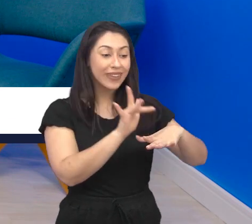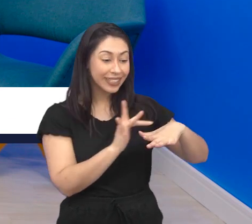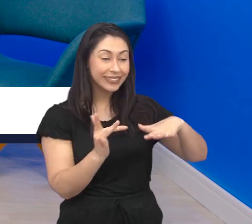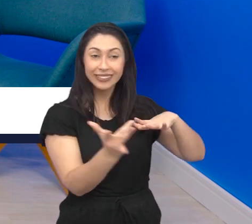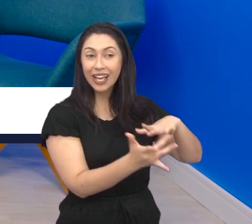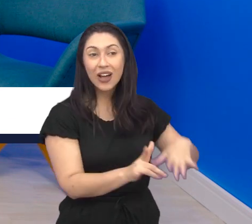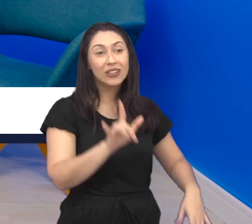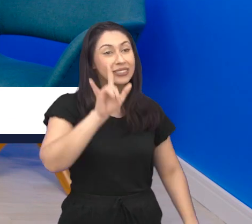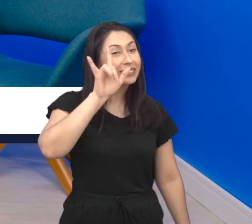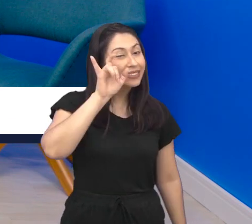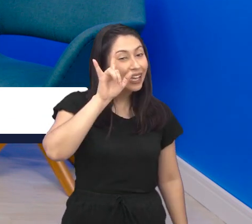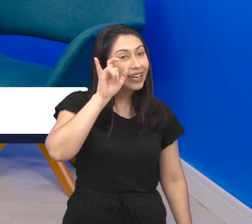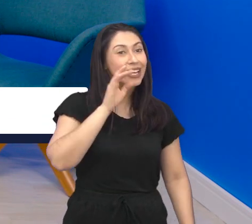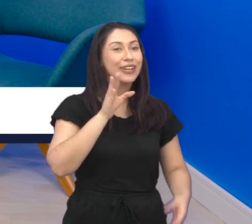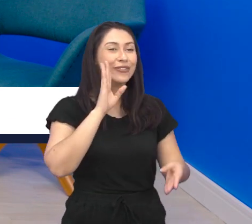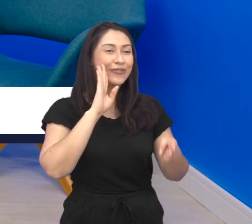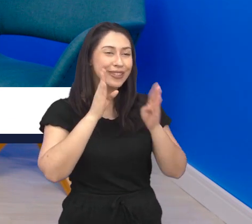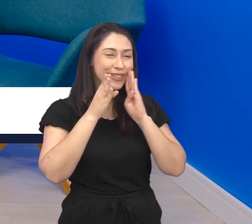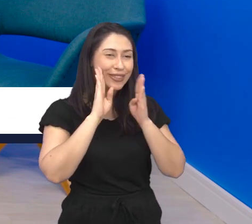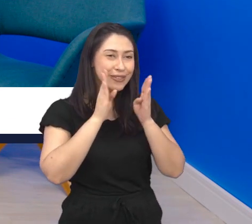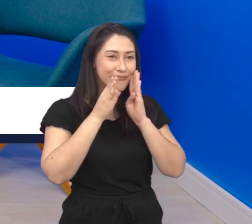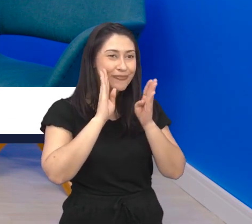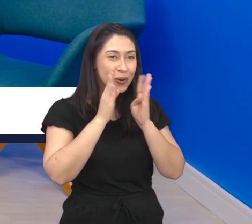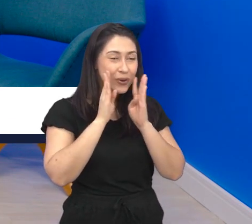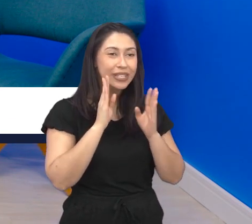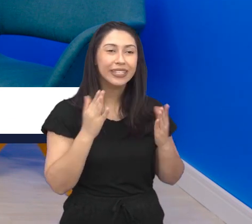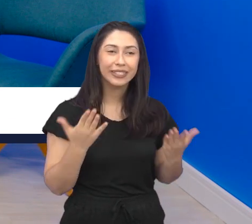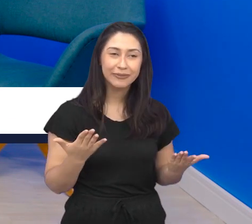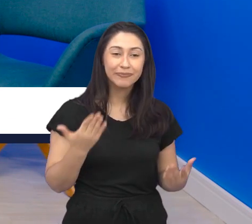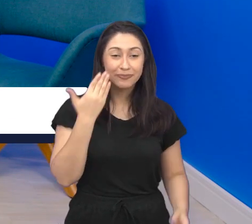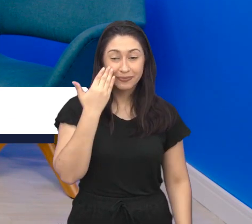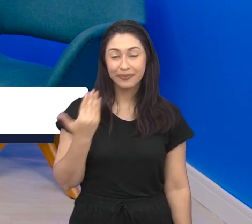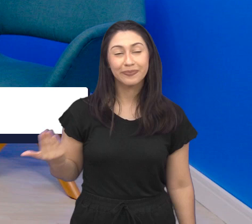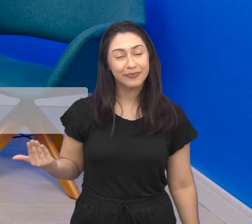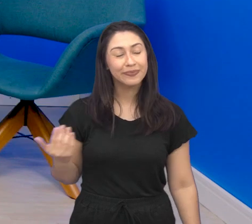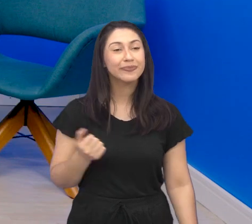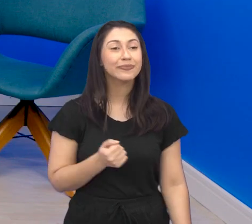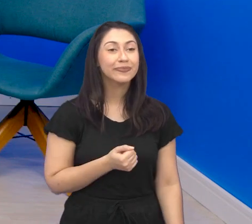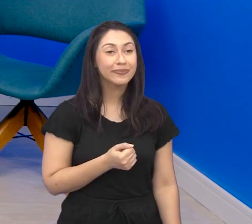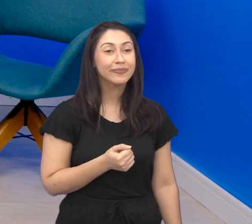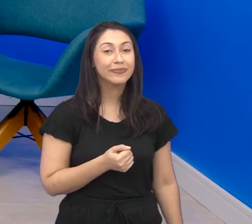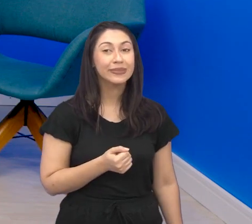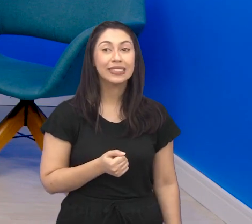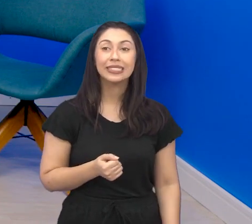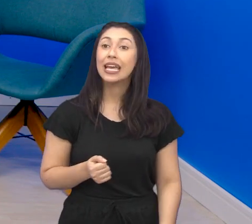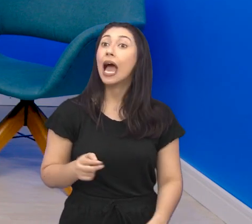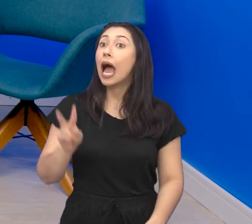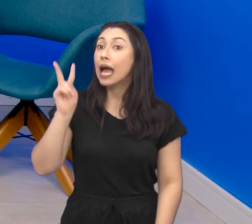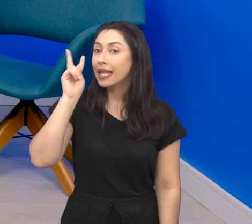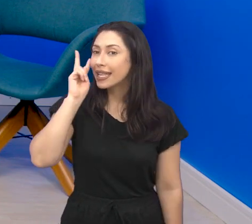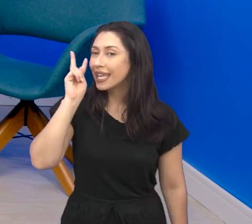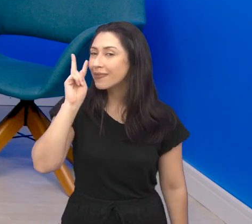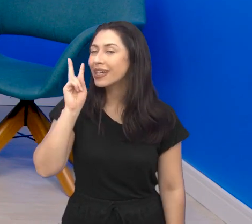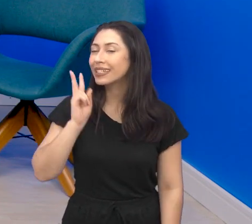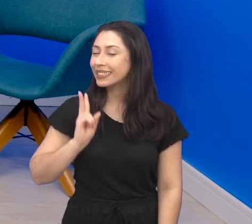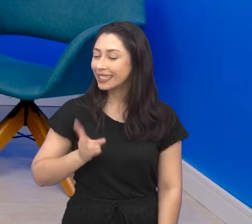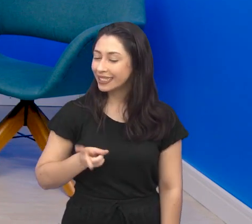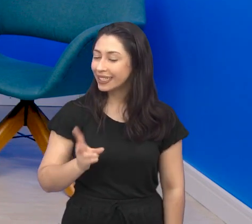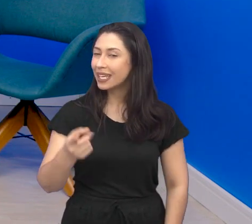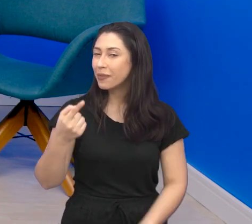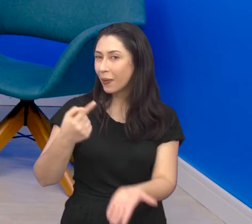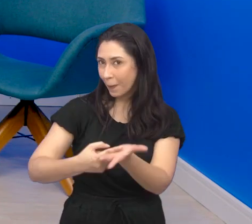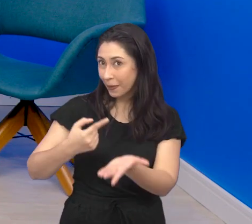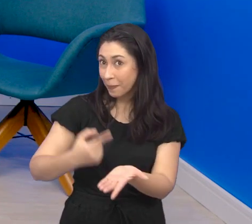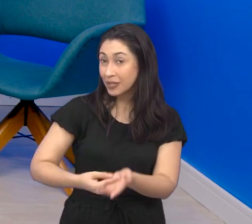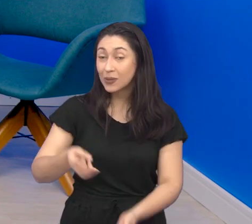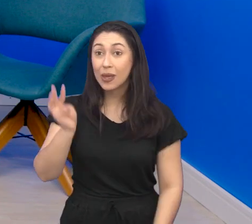acompanhe também pelas redes sociais, arroba tvcâmarasjc, tanto no Instagram quanto também no Facebook. E não se esqueça do